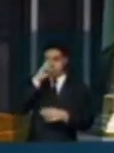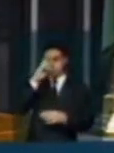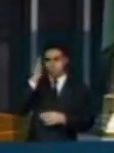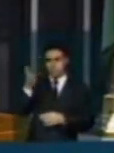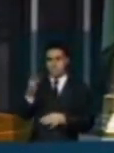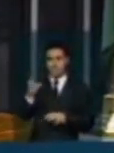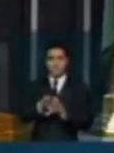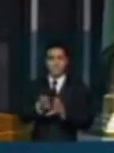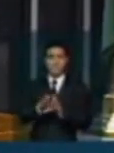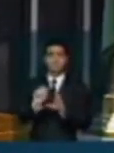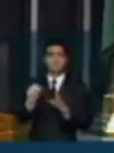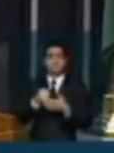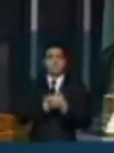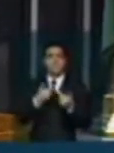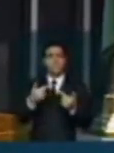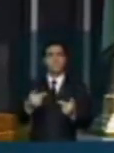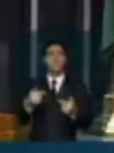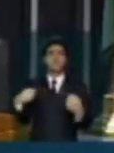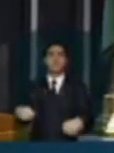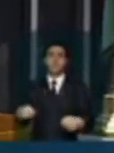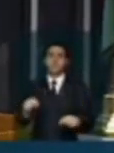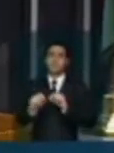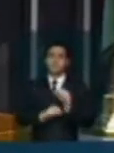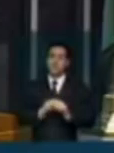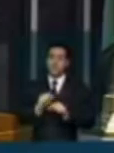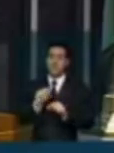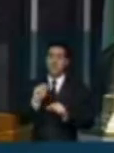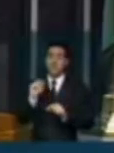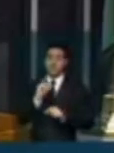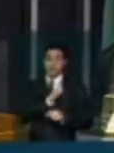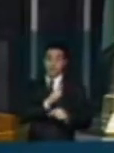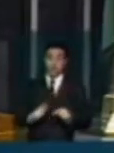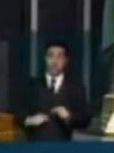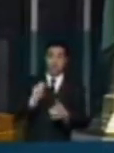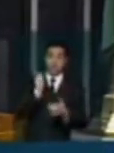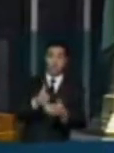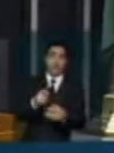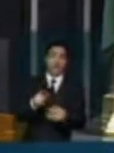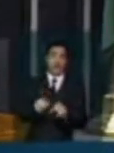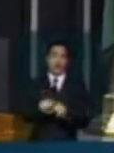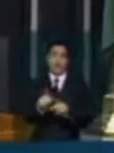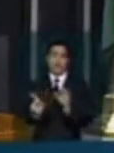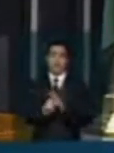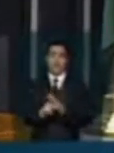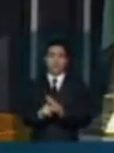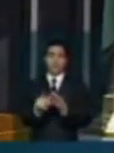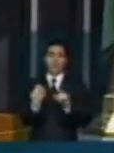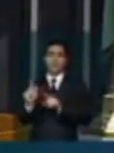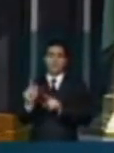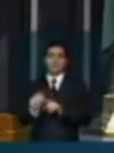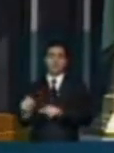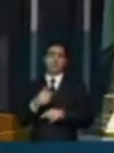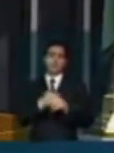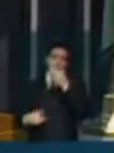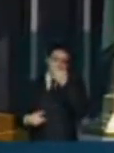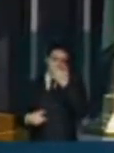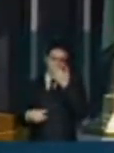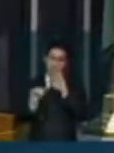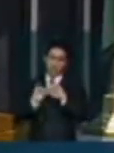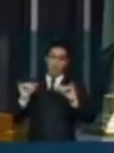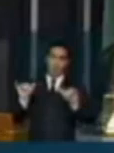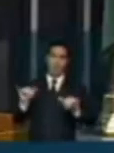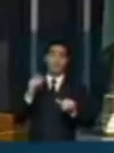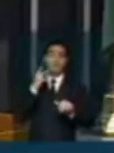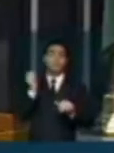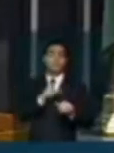a bandeira do financiamento público de campanha. Que essa, esse sim, essa sim, é uma bandeira fundamental para democratizar